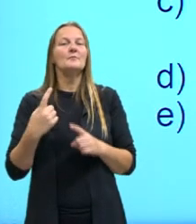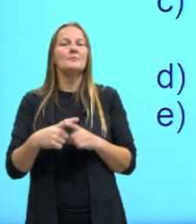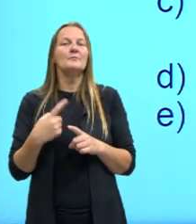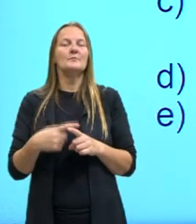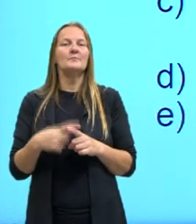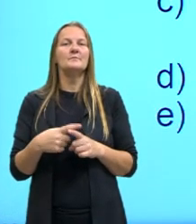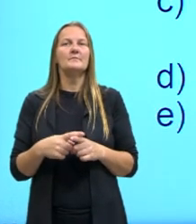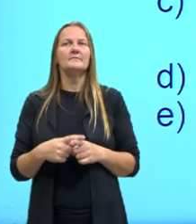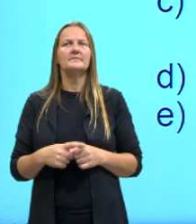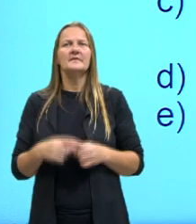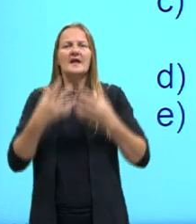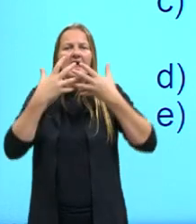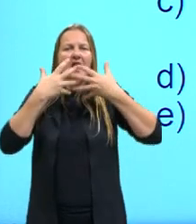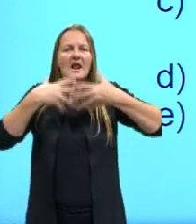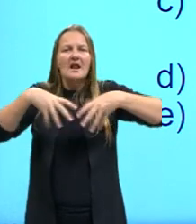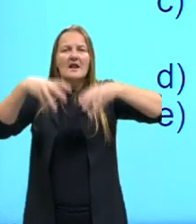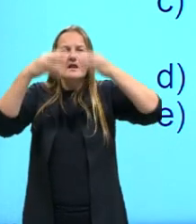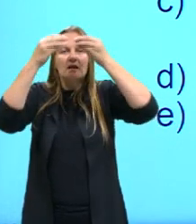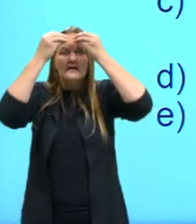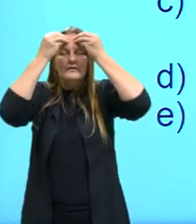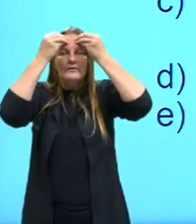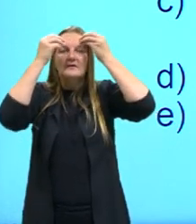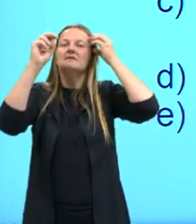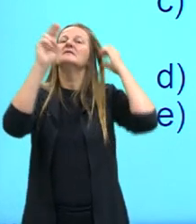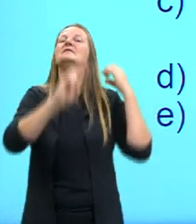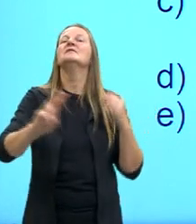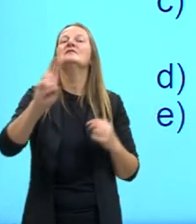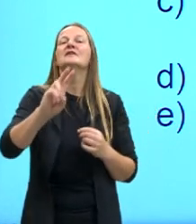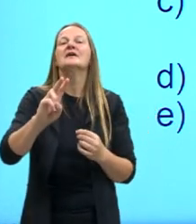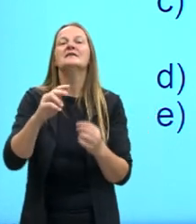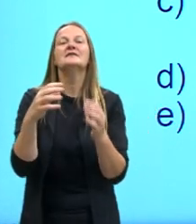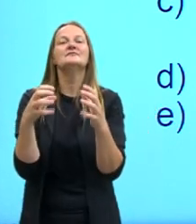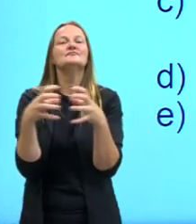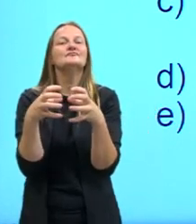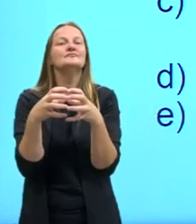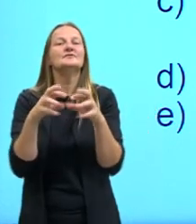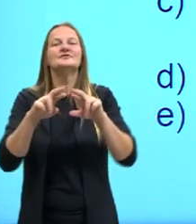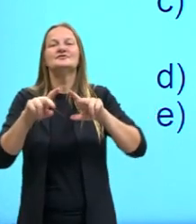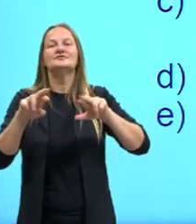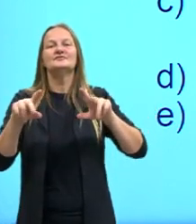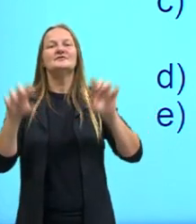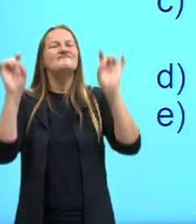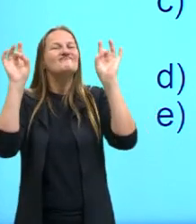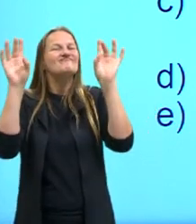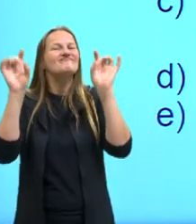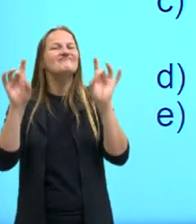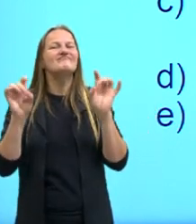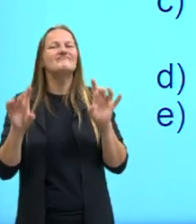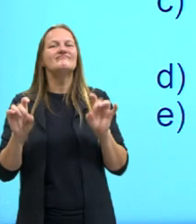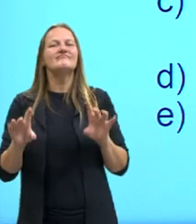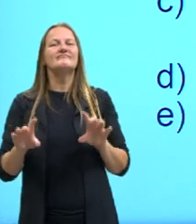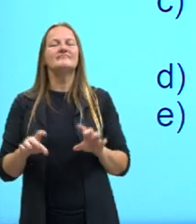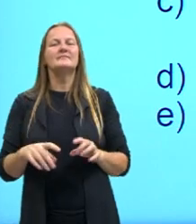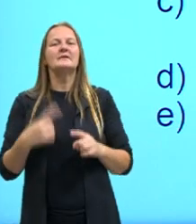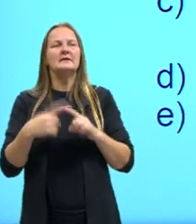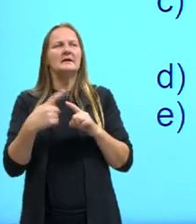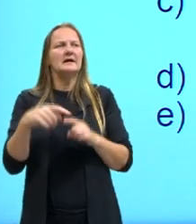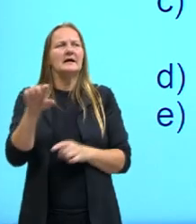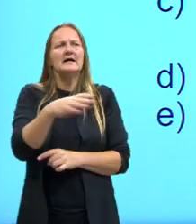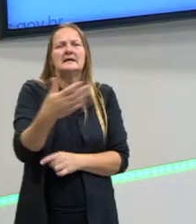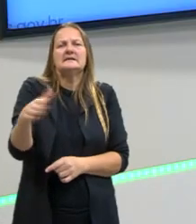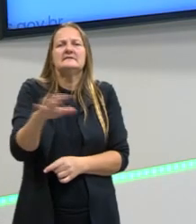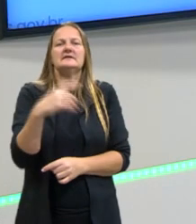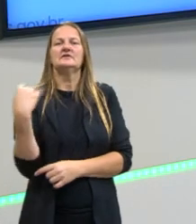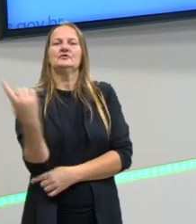a linguagem utilizada por eles é uma linguagem muito específica e muitas vezes